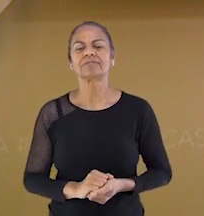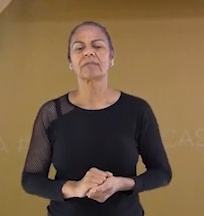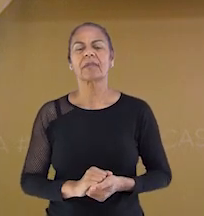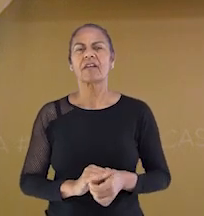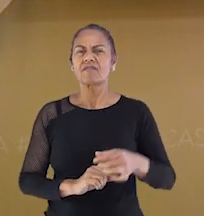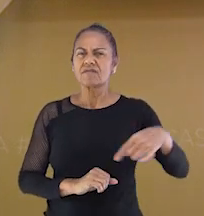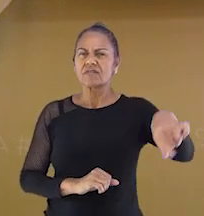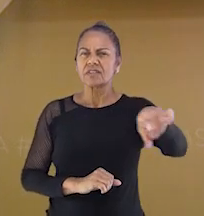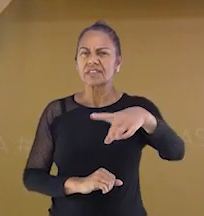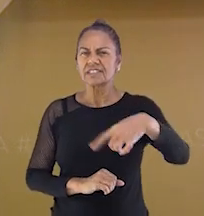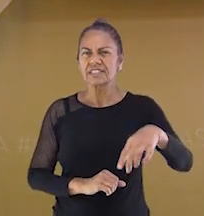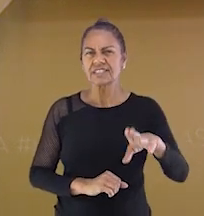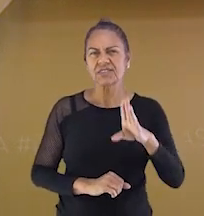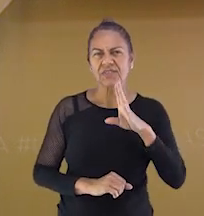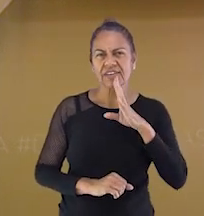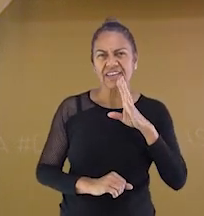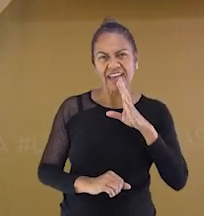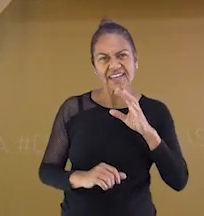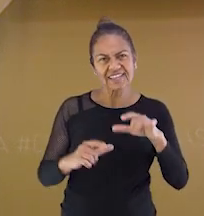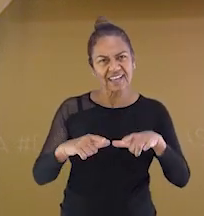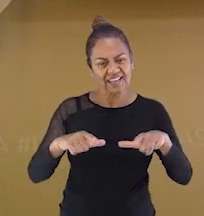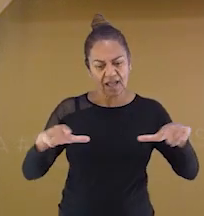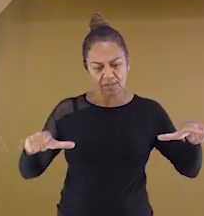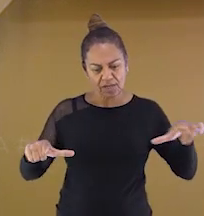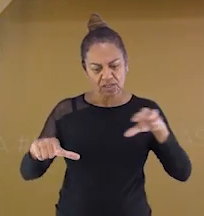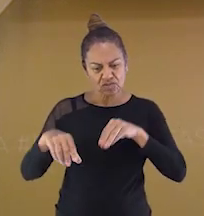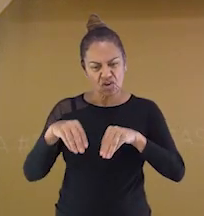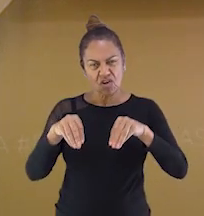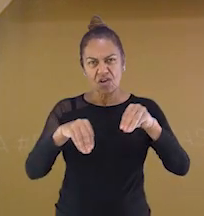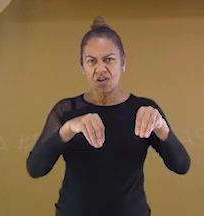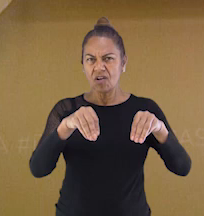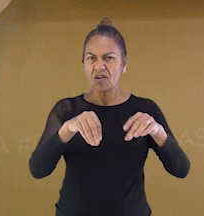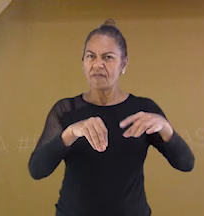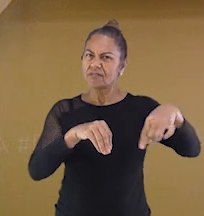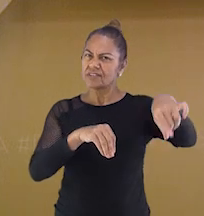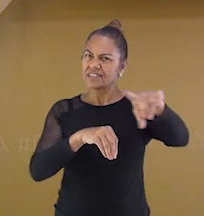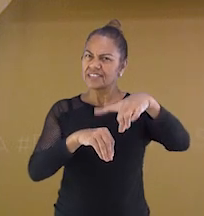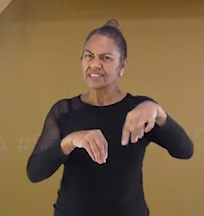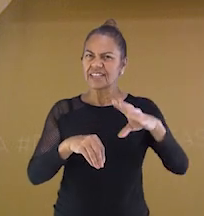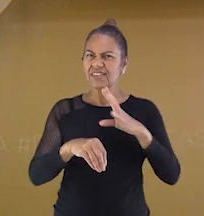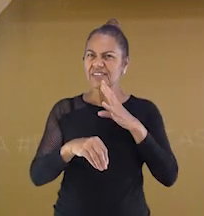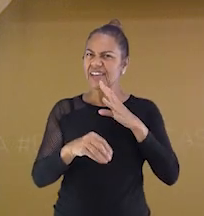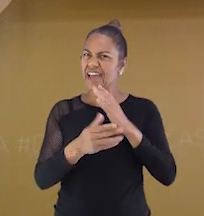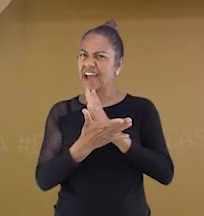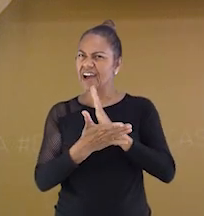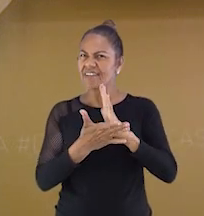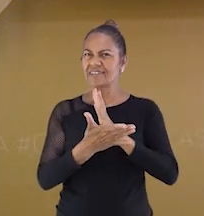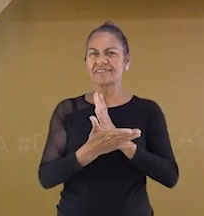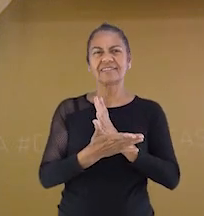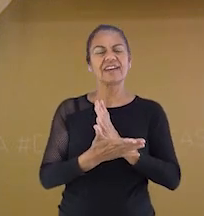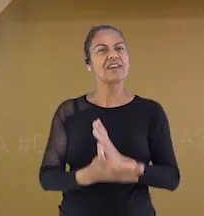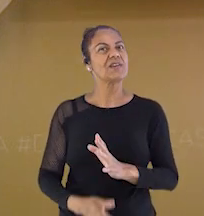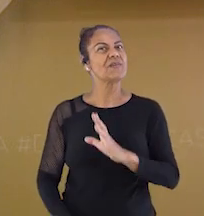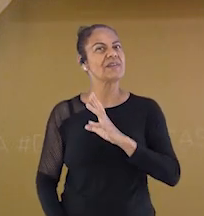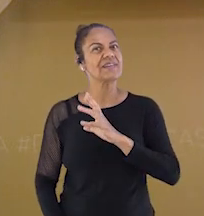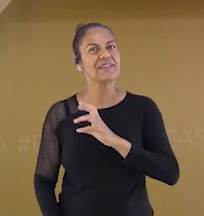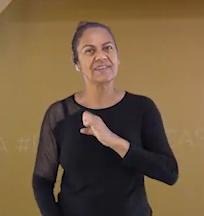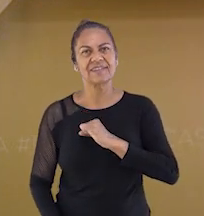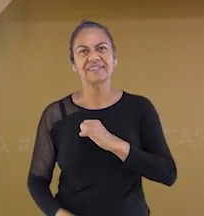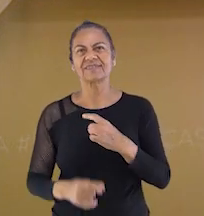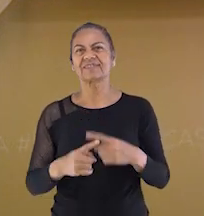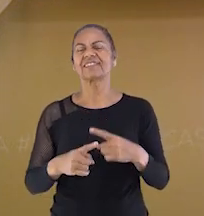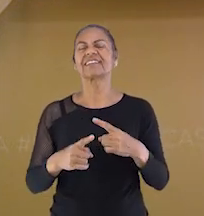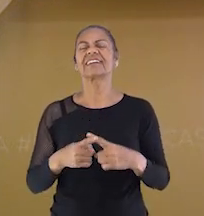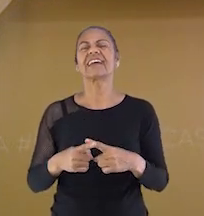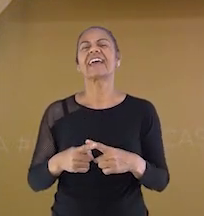tabuleiro? Eu gosto muito desses jogos. Com eles, nos divertimos muito. Quando jogamos,